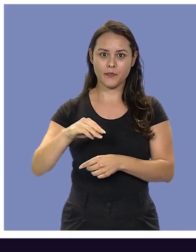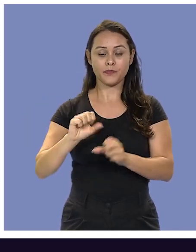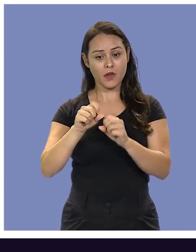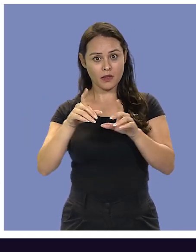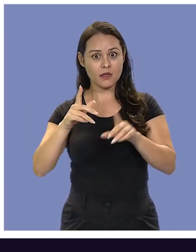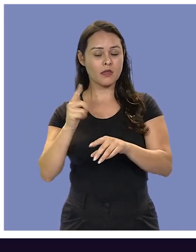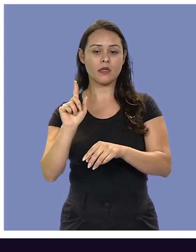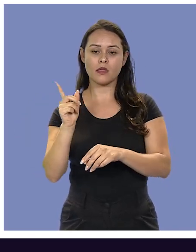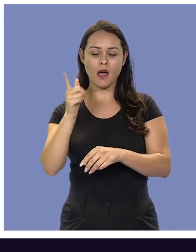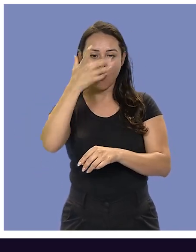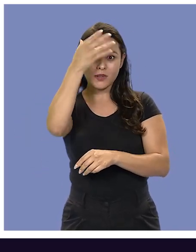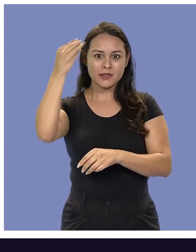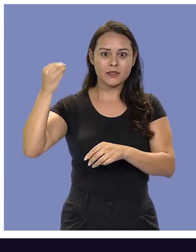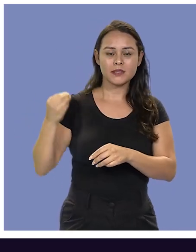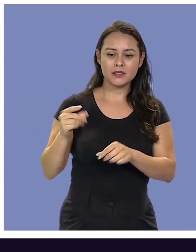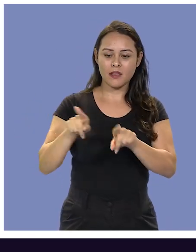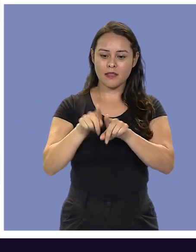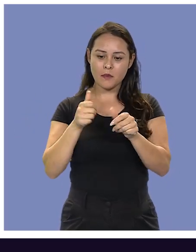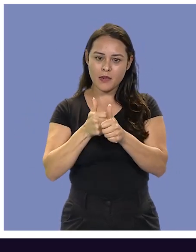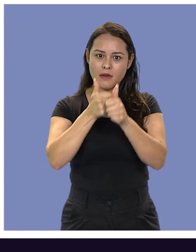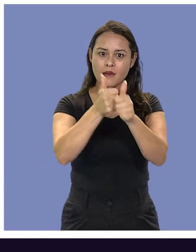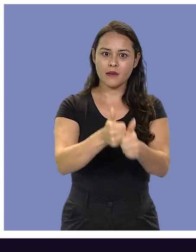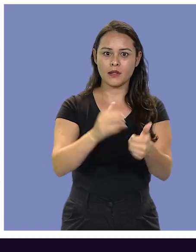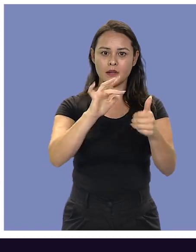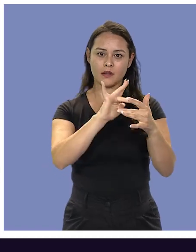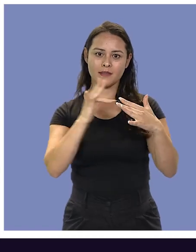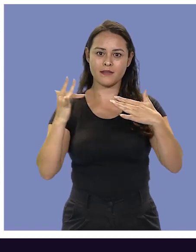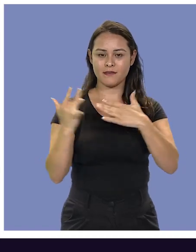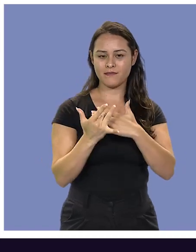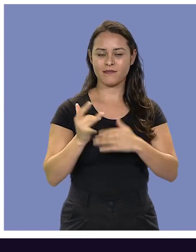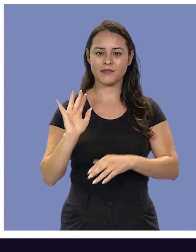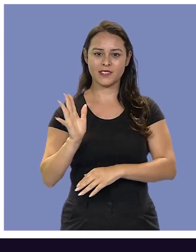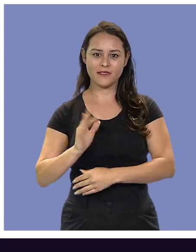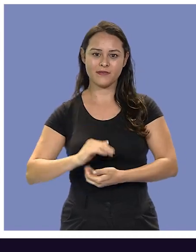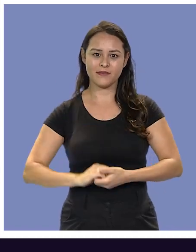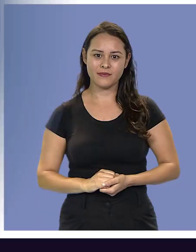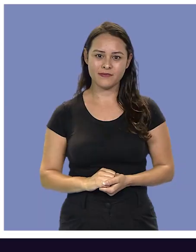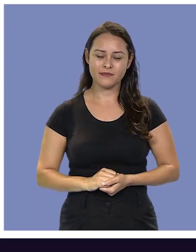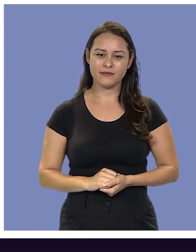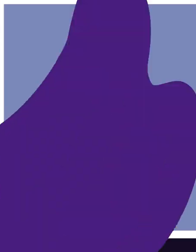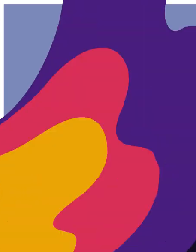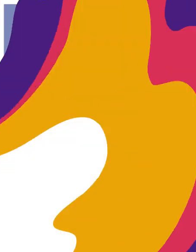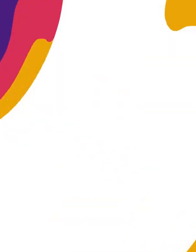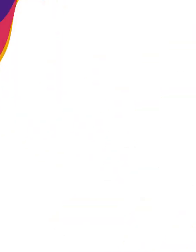Claro, não se esqueça de seguir os nossos perfis nas redes sociais. Valeu!